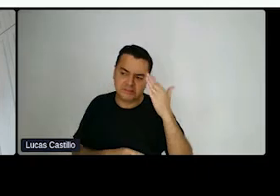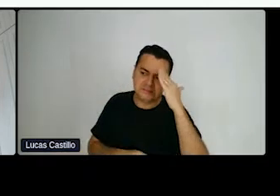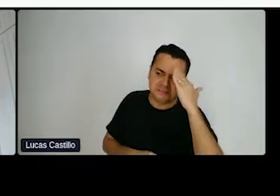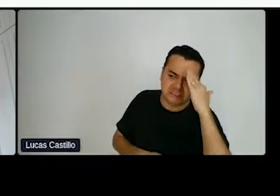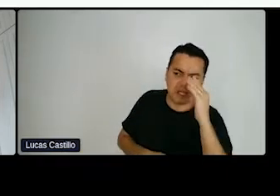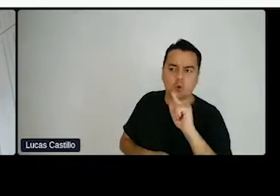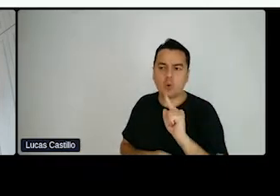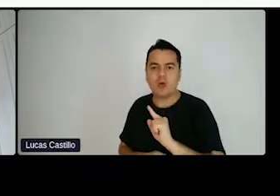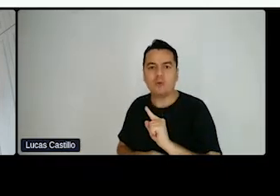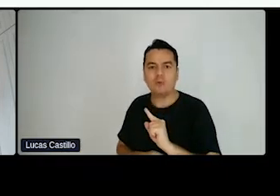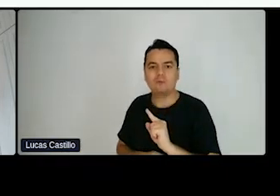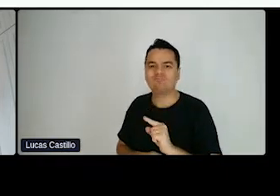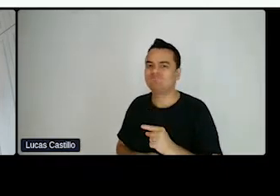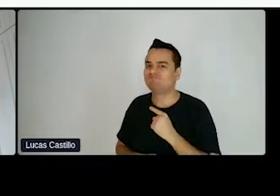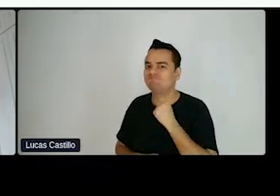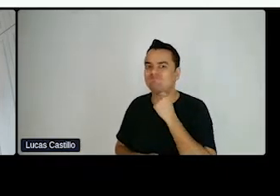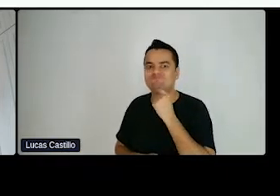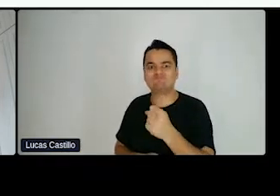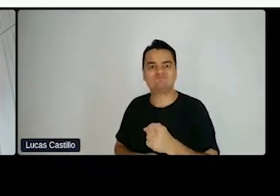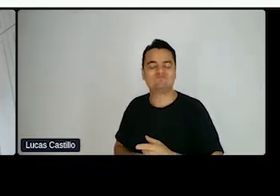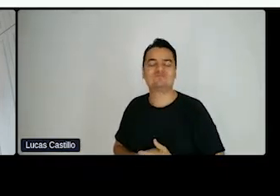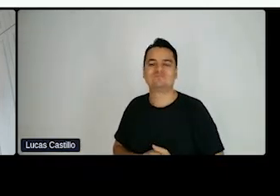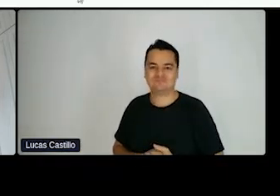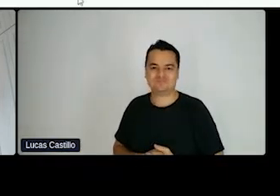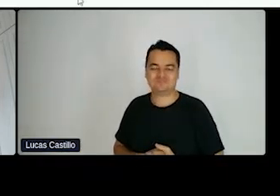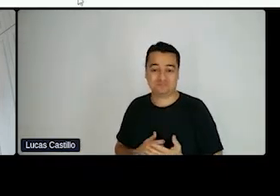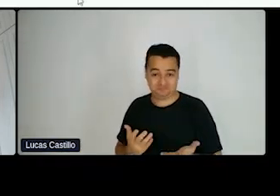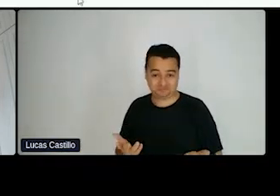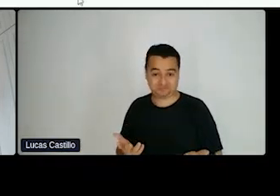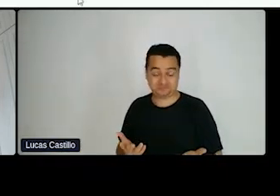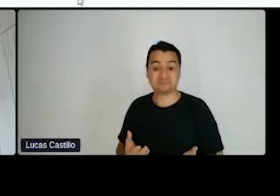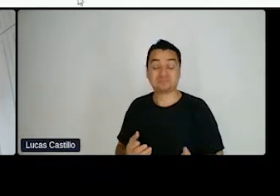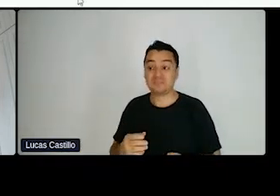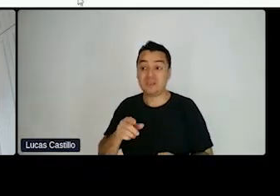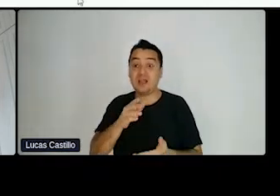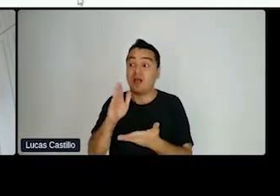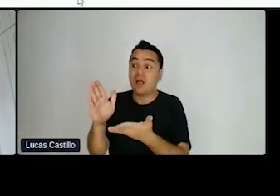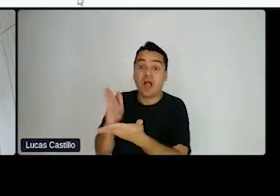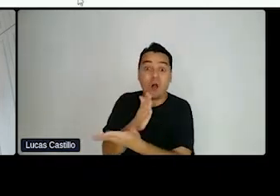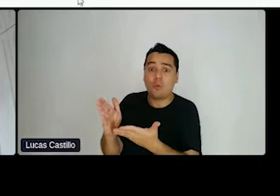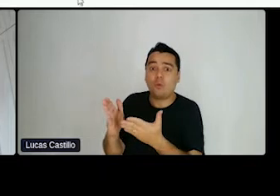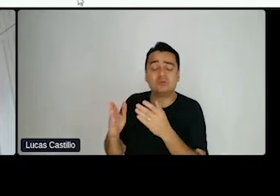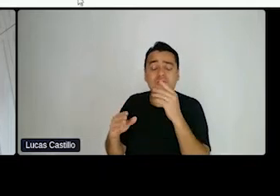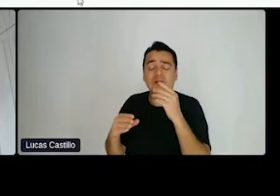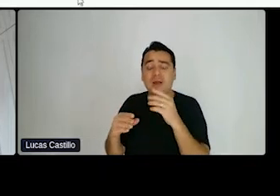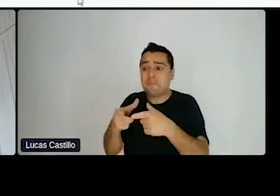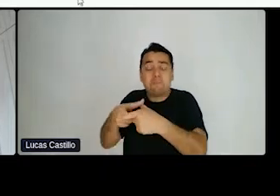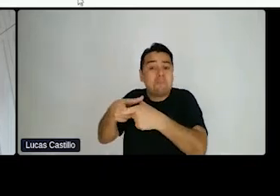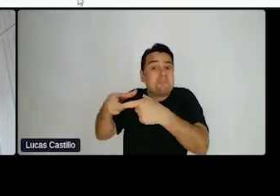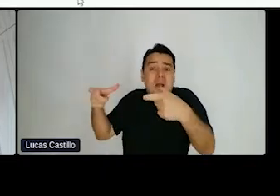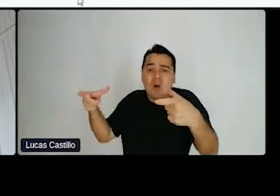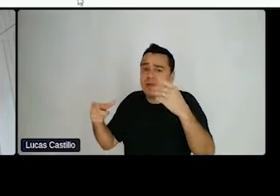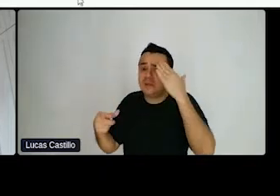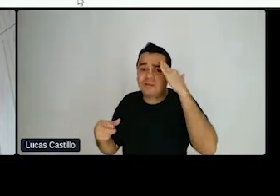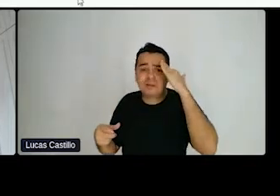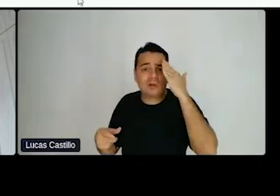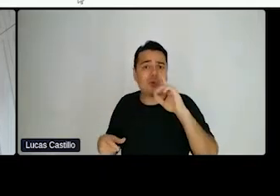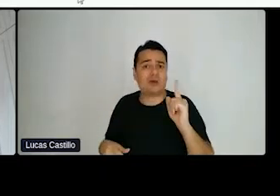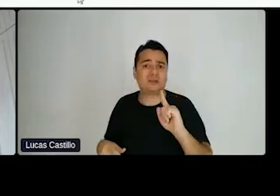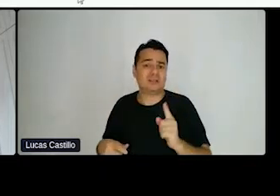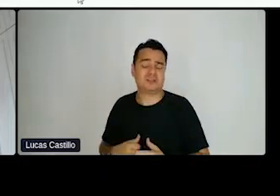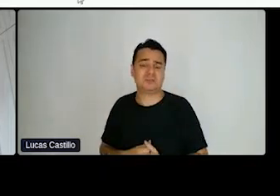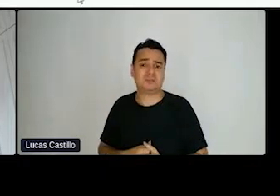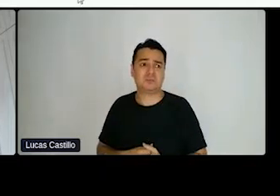% dos respondentes dessa pesquisa tiveram algum grau de dificuldade, ou muito,